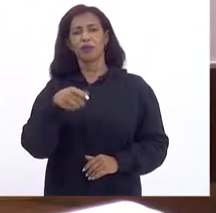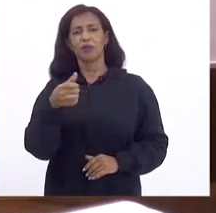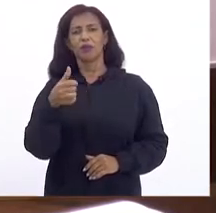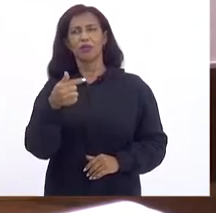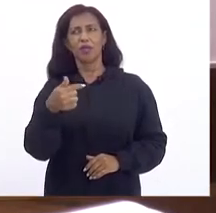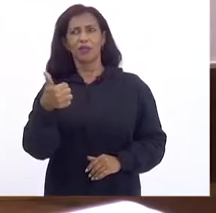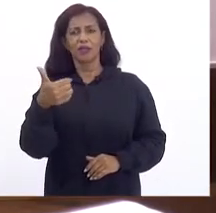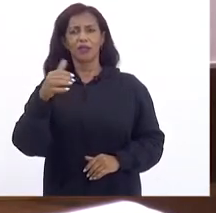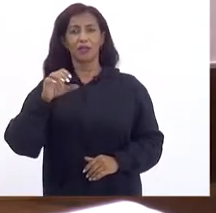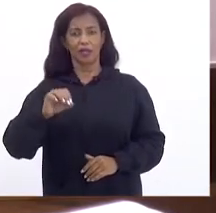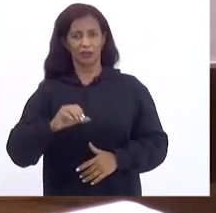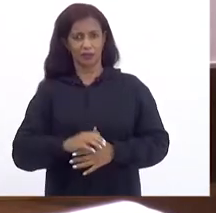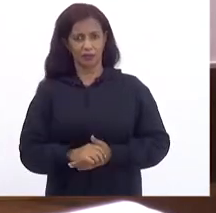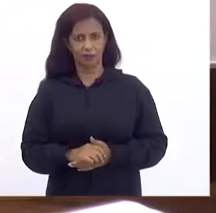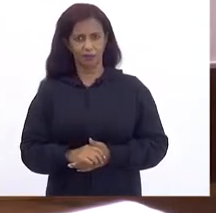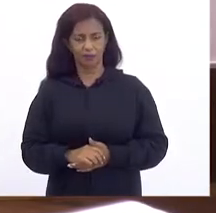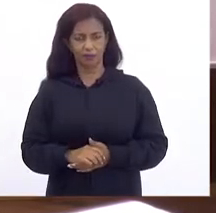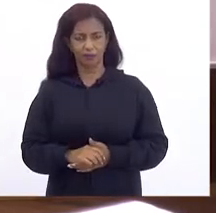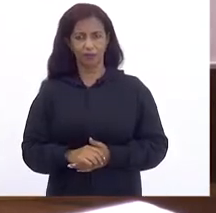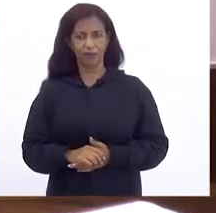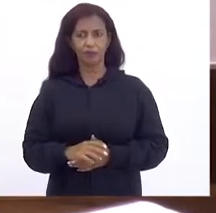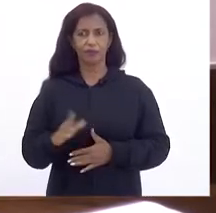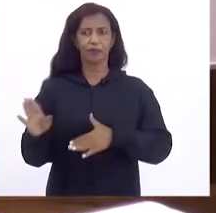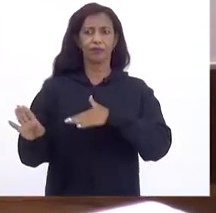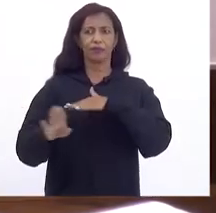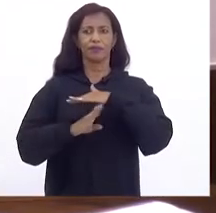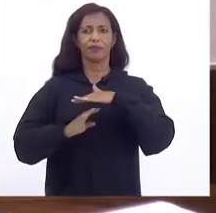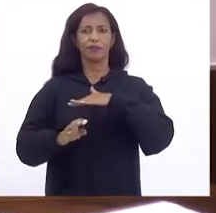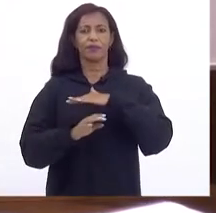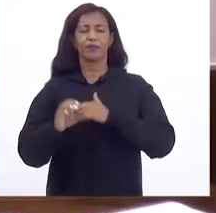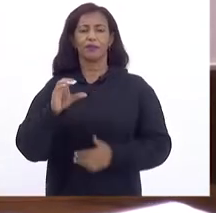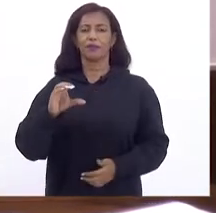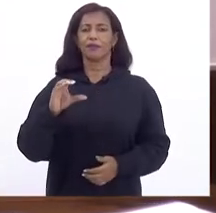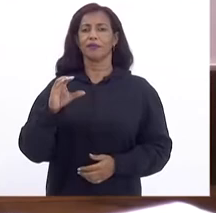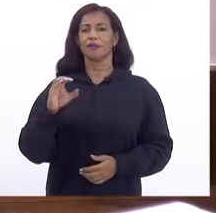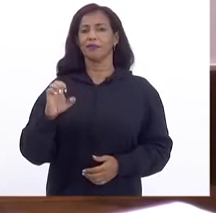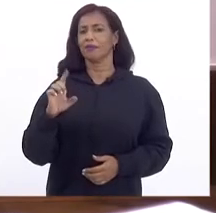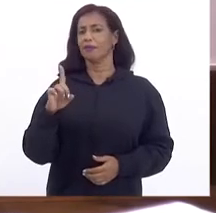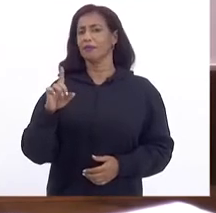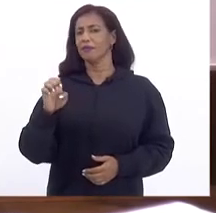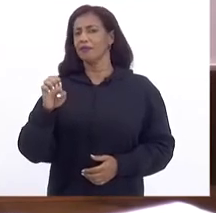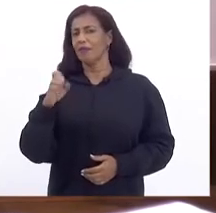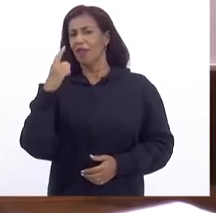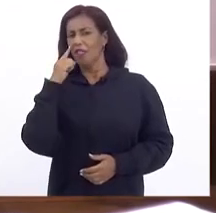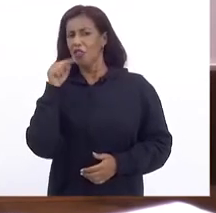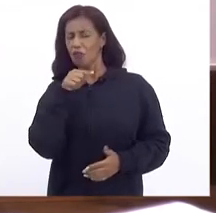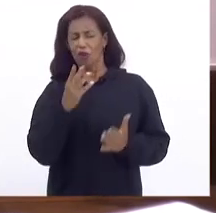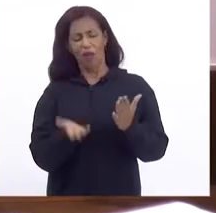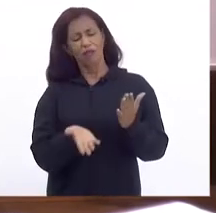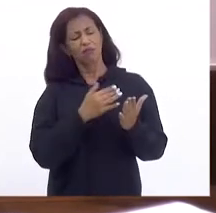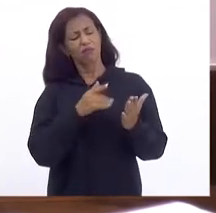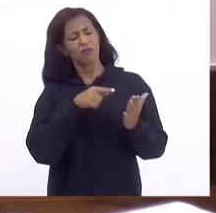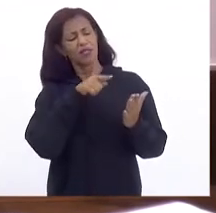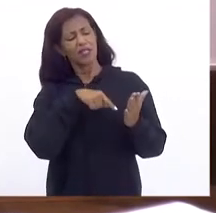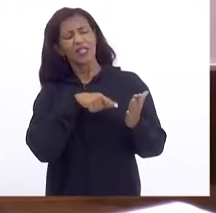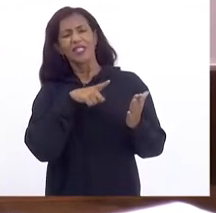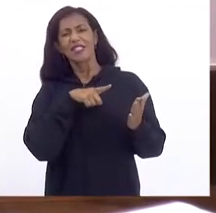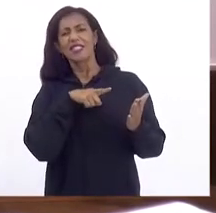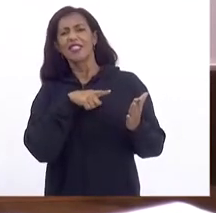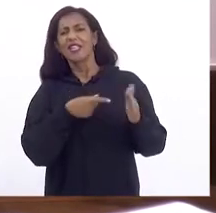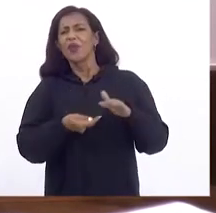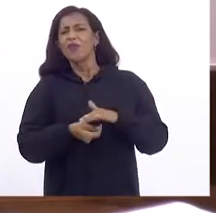Companhia Estadual De águas Esgotos Aí eu vou lá Para ver Se tem o plano De